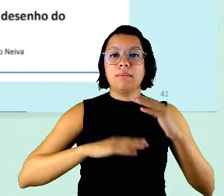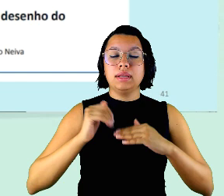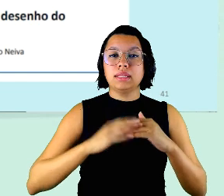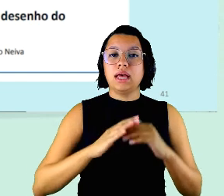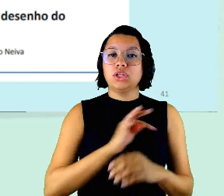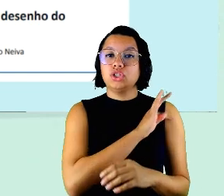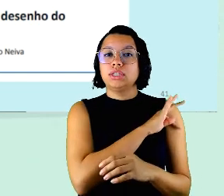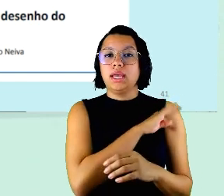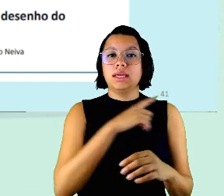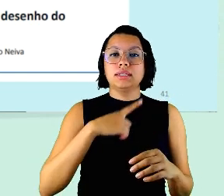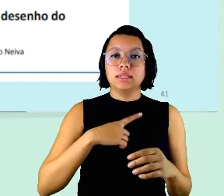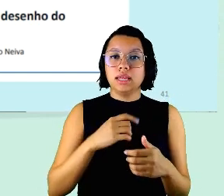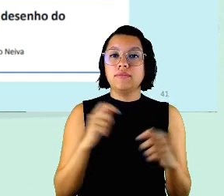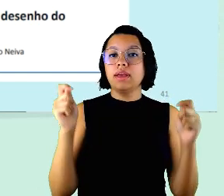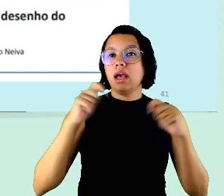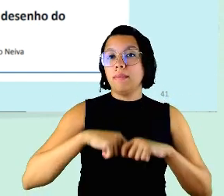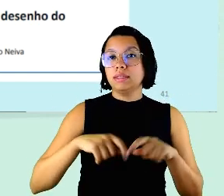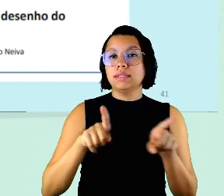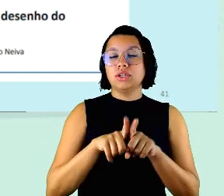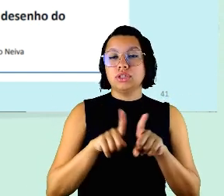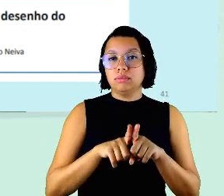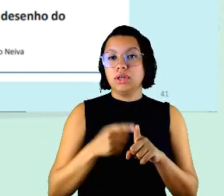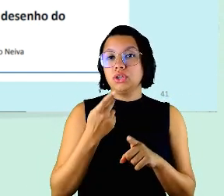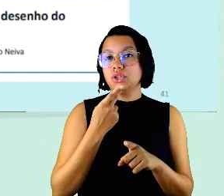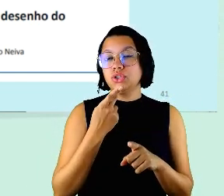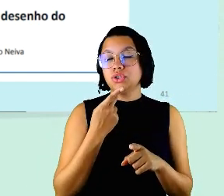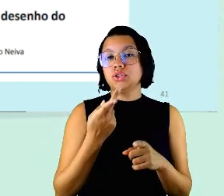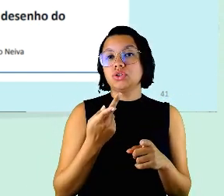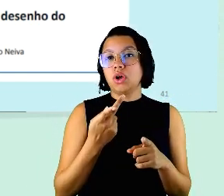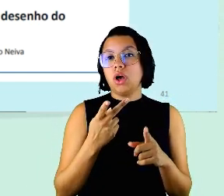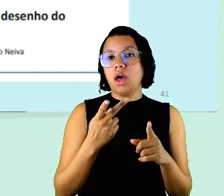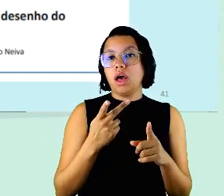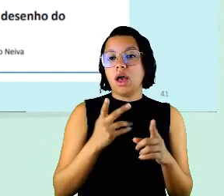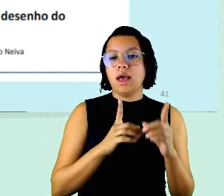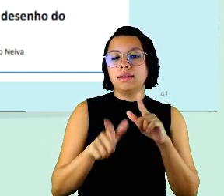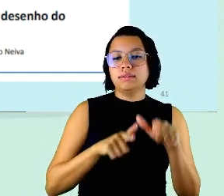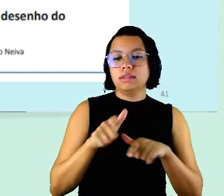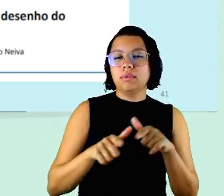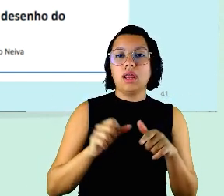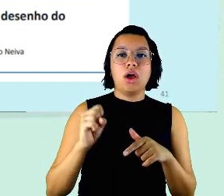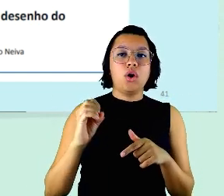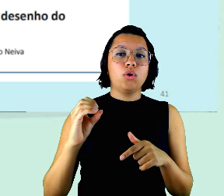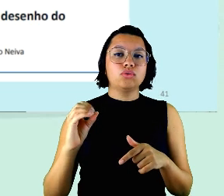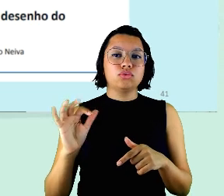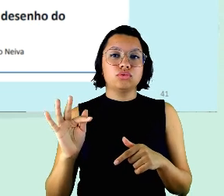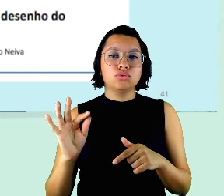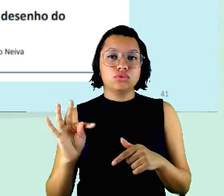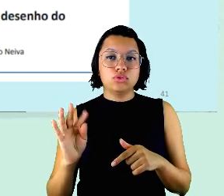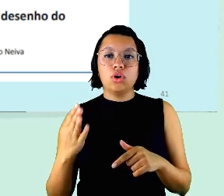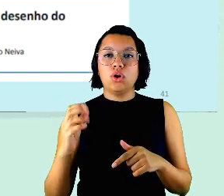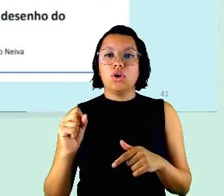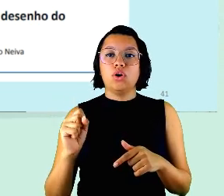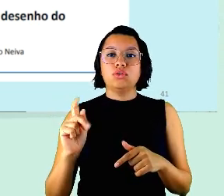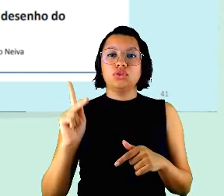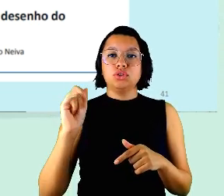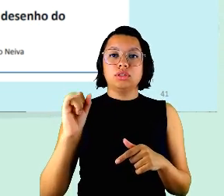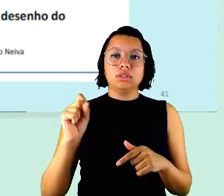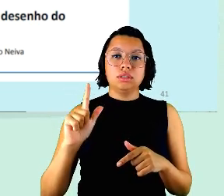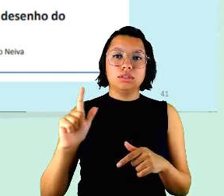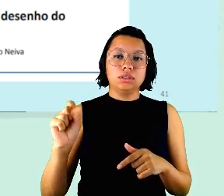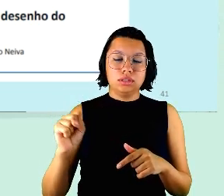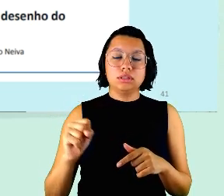capacidade de lidar também com essas soft skills que foram necessárias para o jogo de